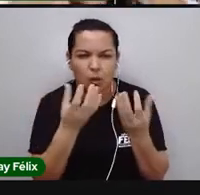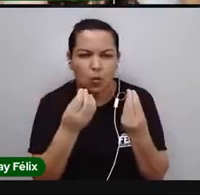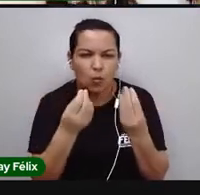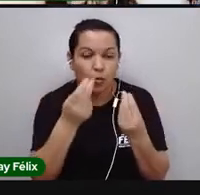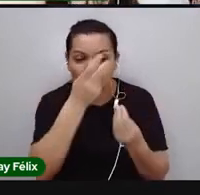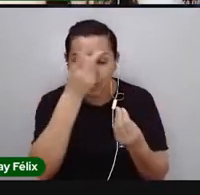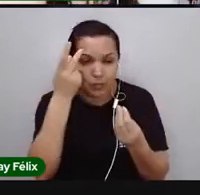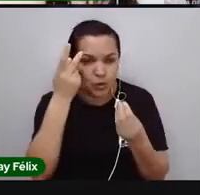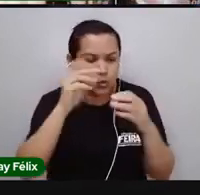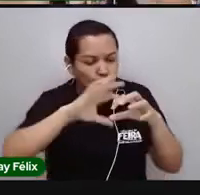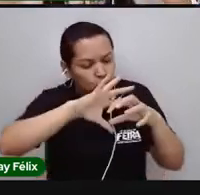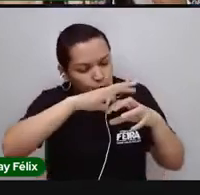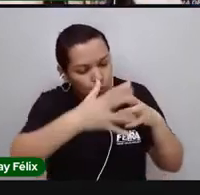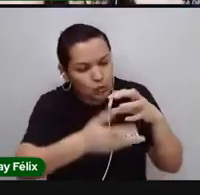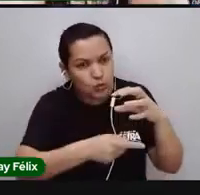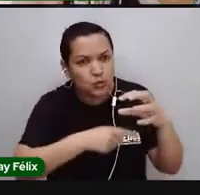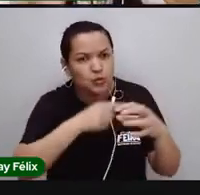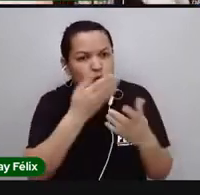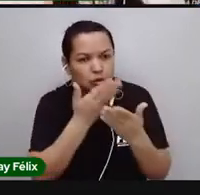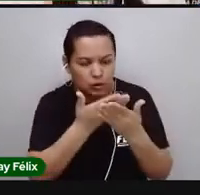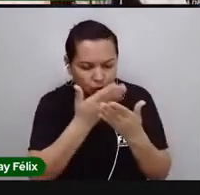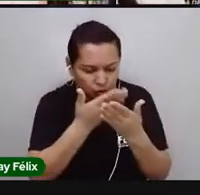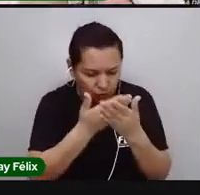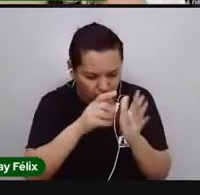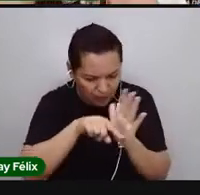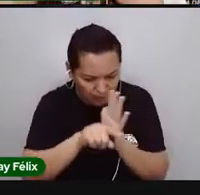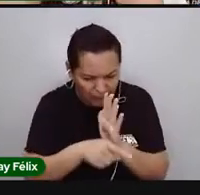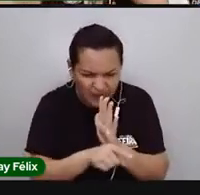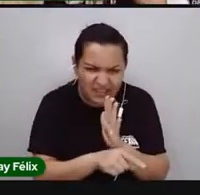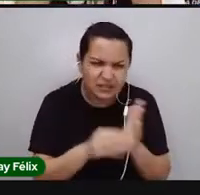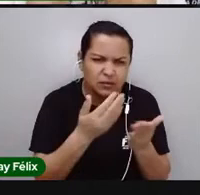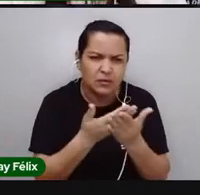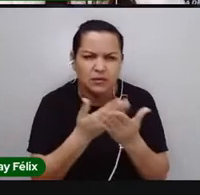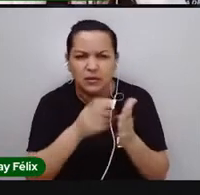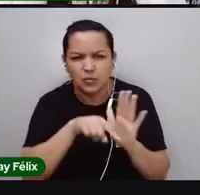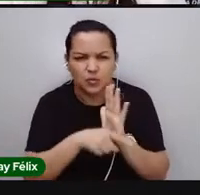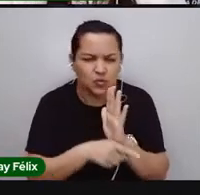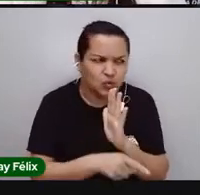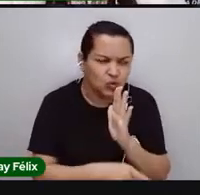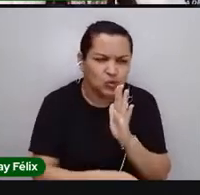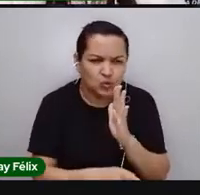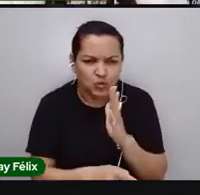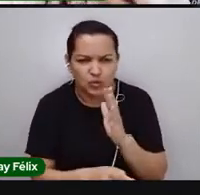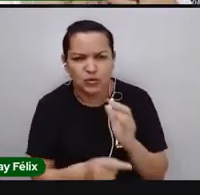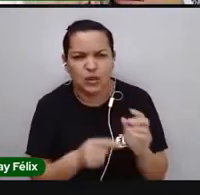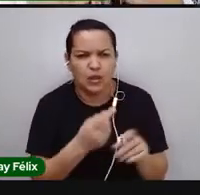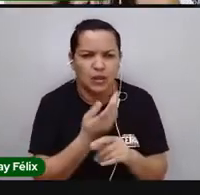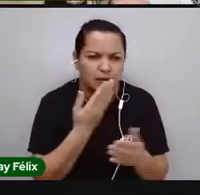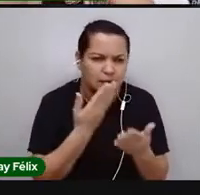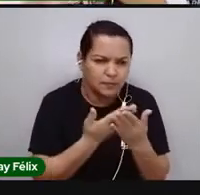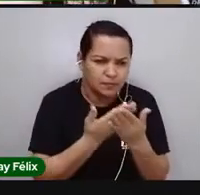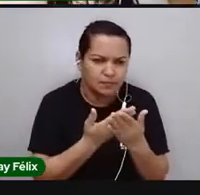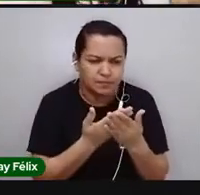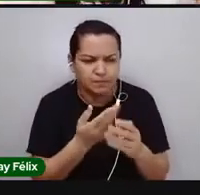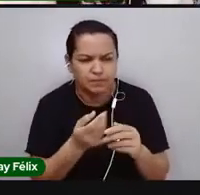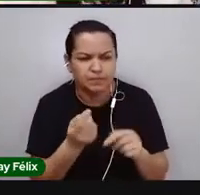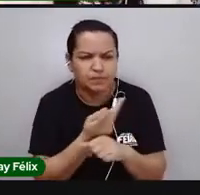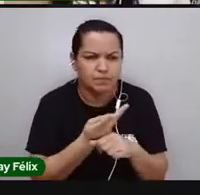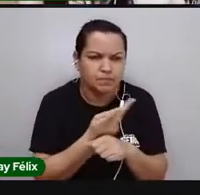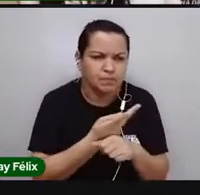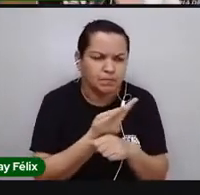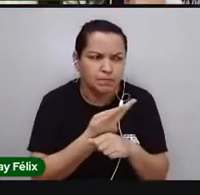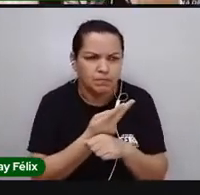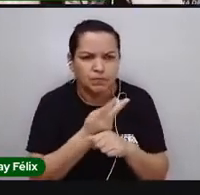no mundo todo, estudando, pesquisando, buscando informações, fazendo as suas